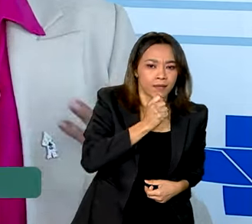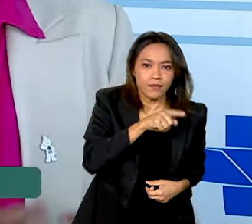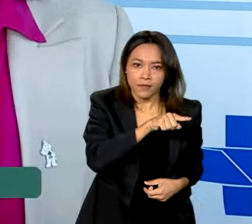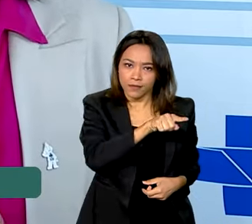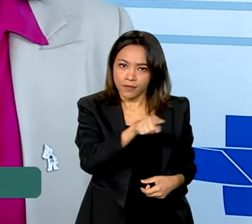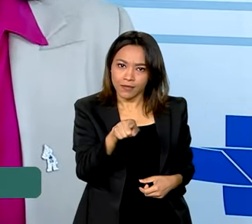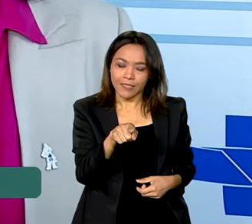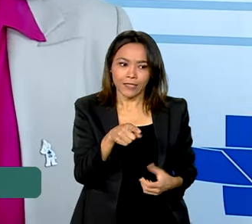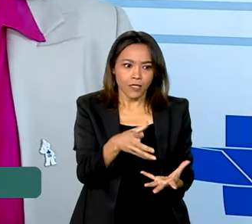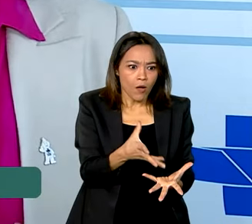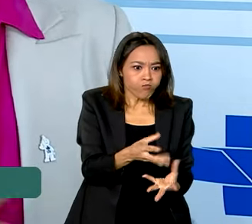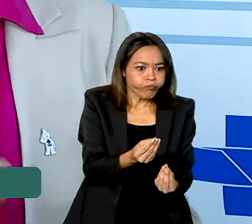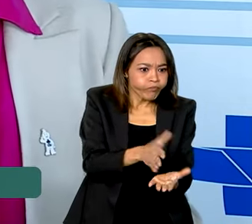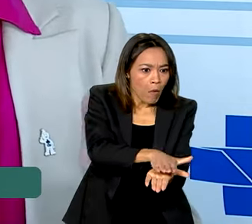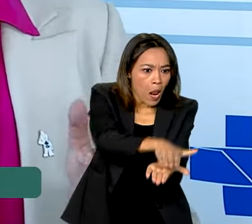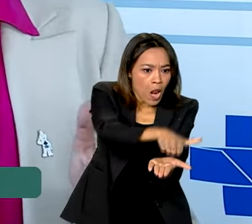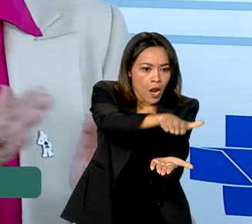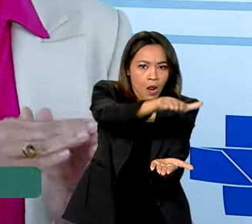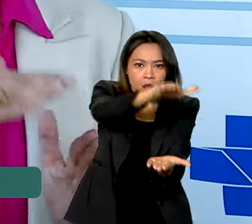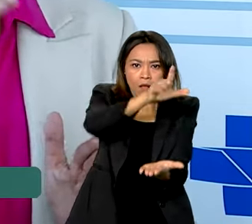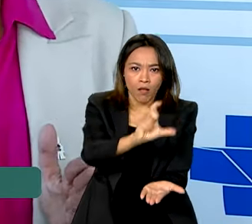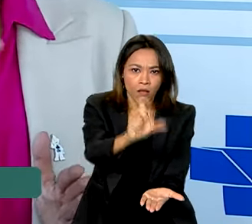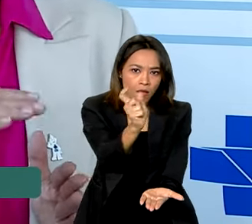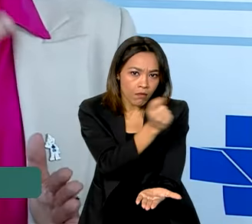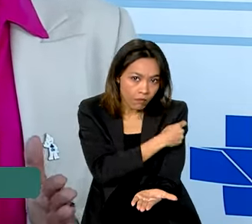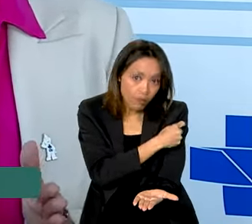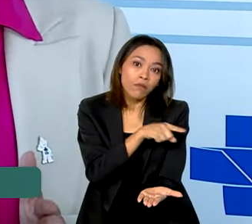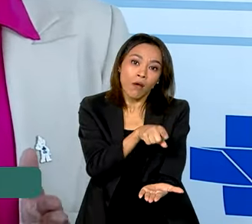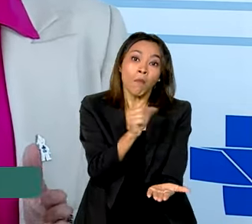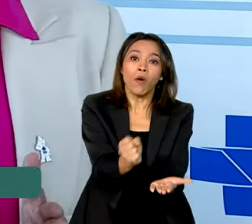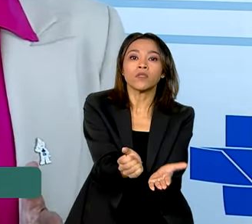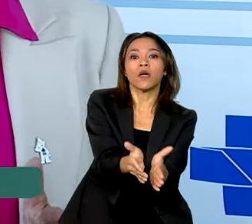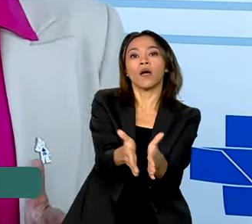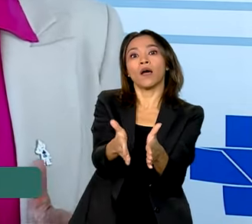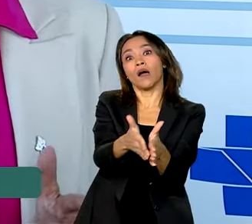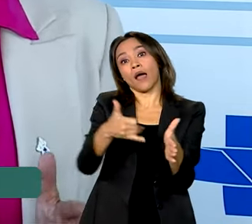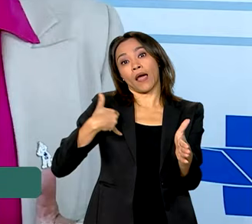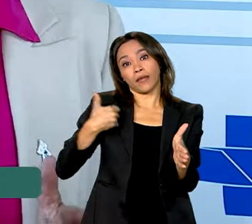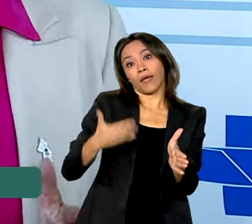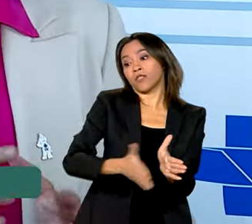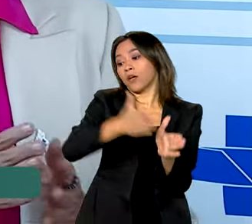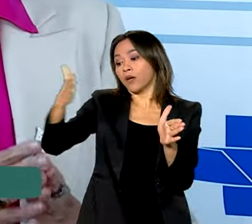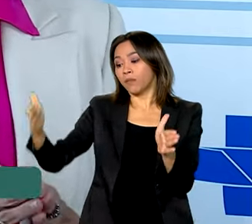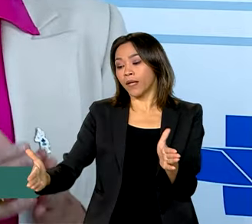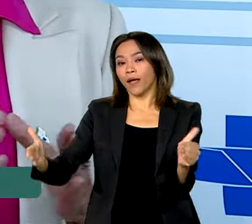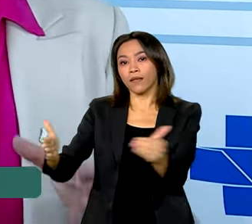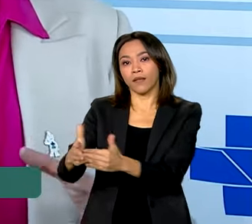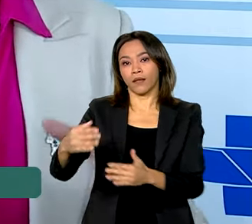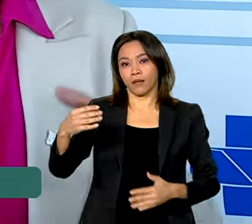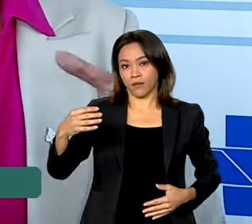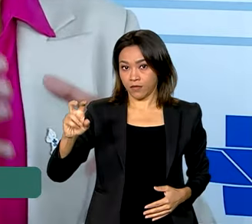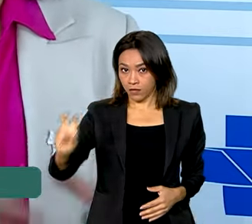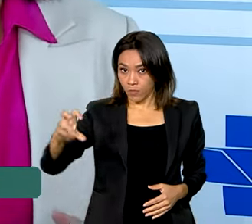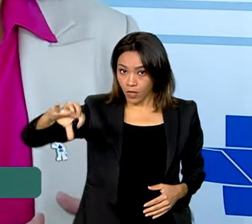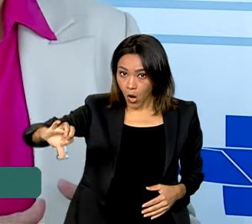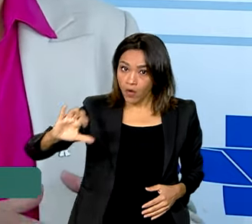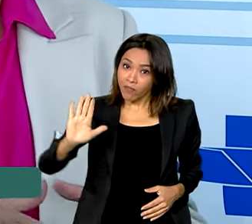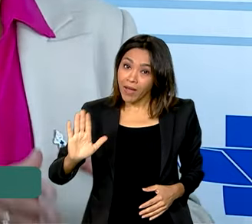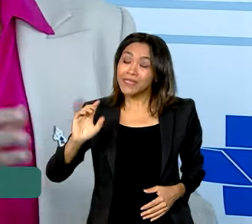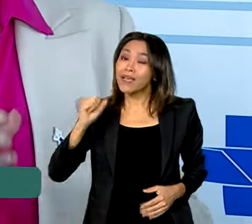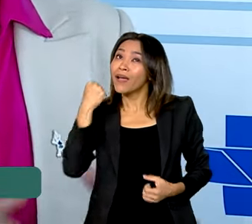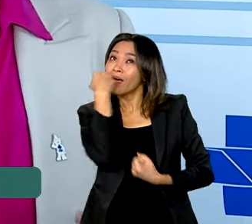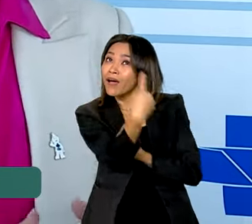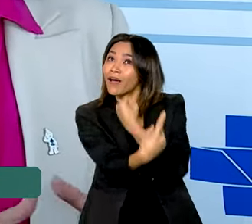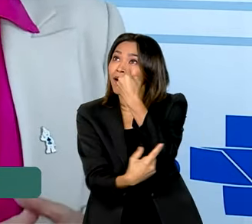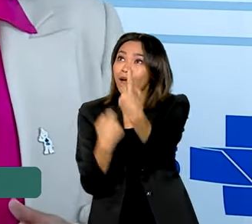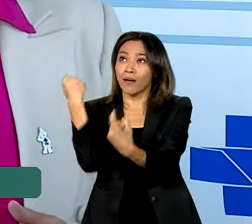um excesso de doses, que se possa estender até 59 anos. Mas isso é uma medida pontual